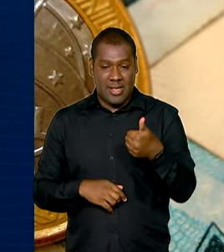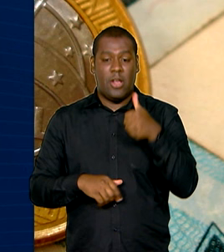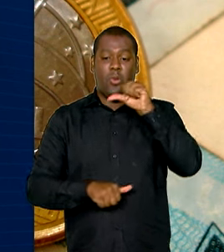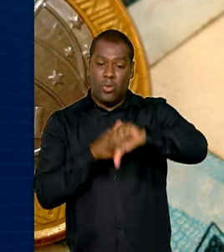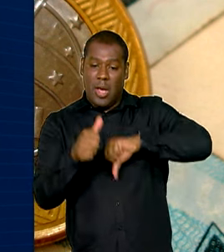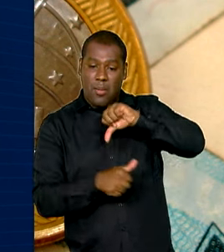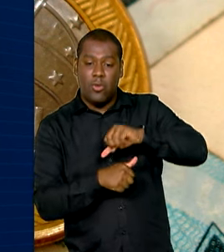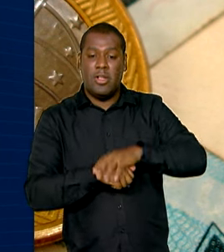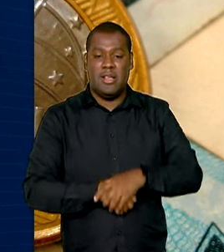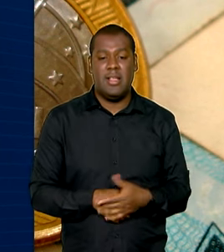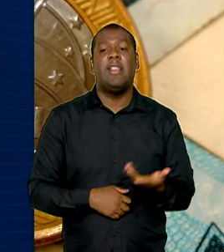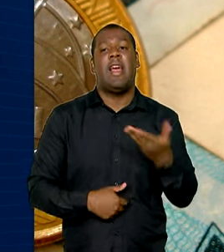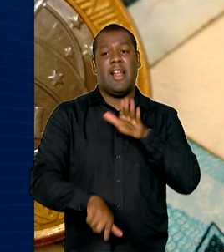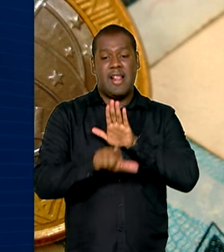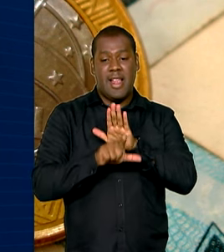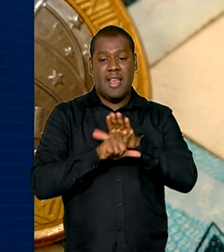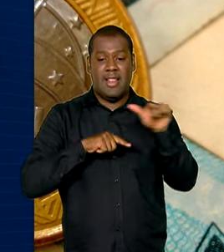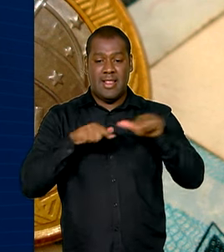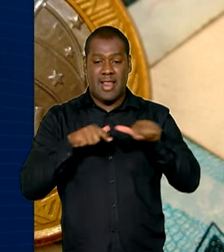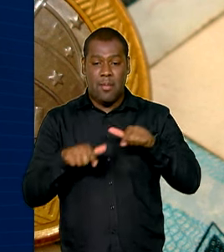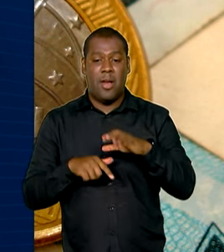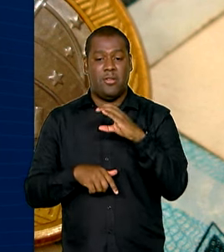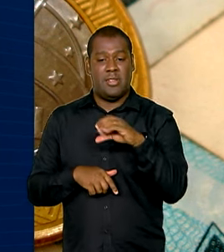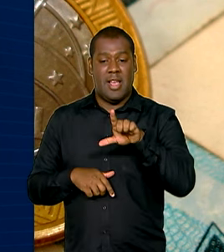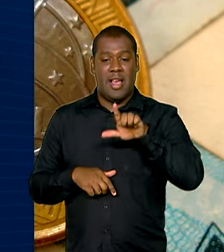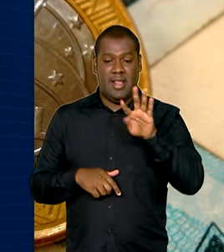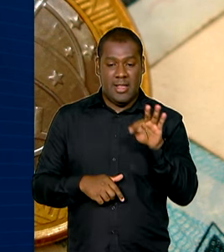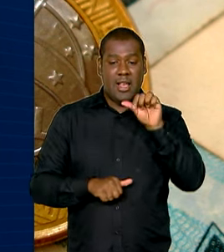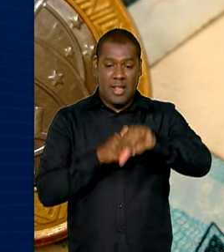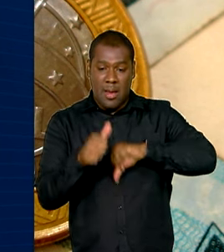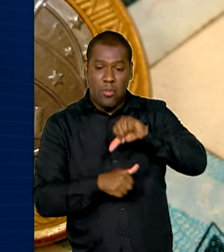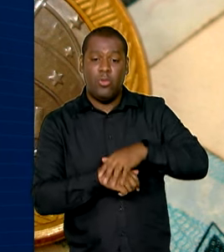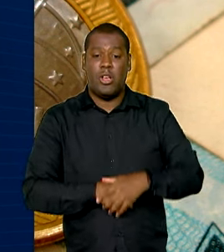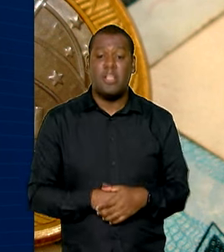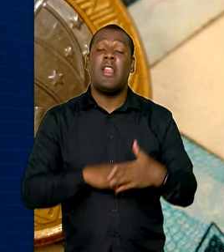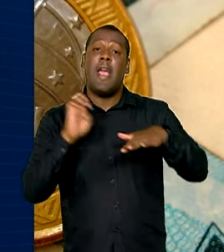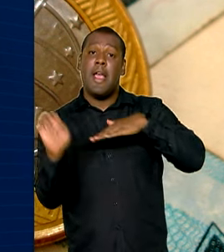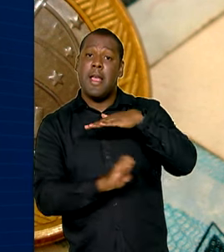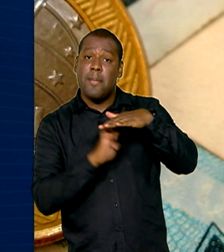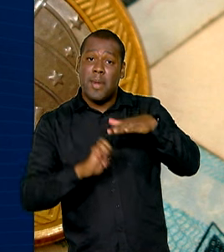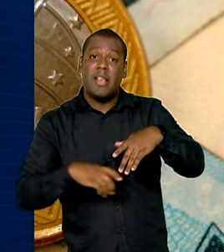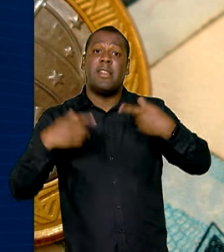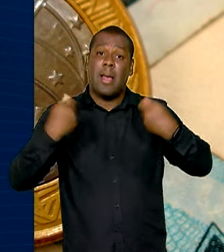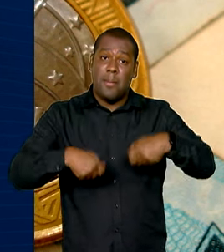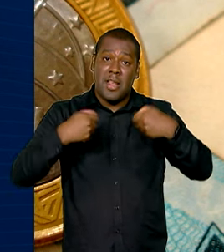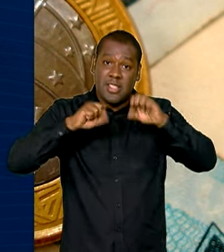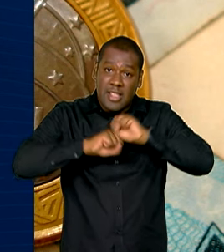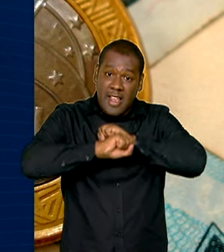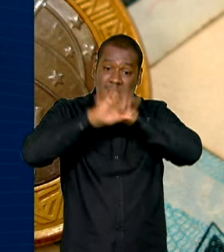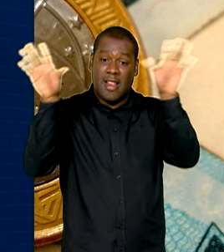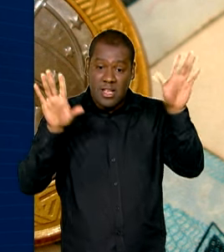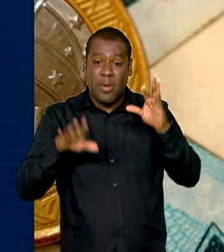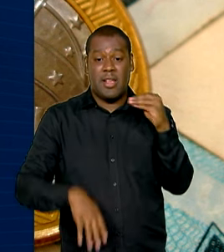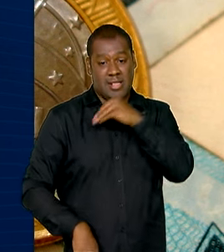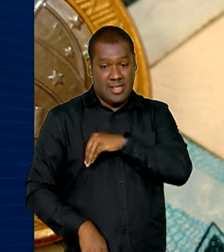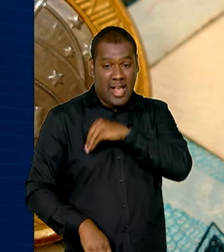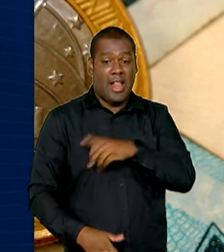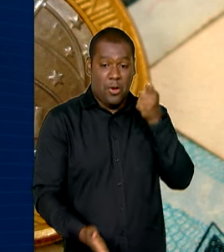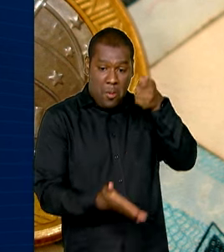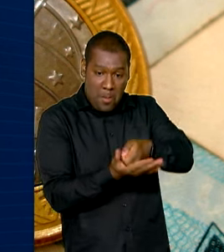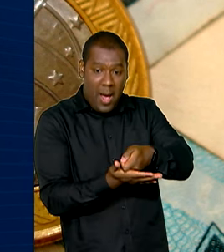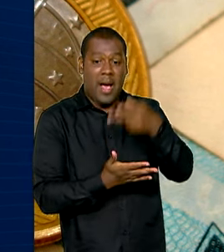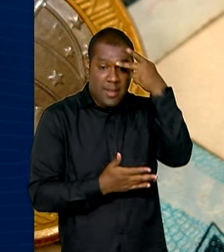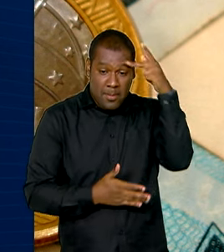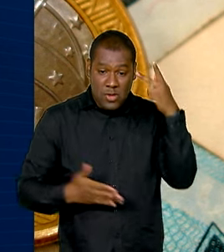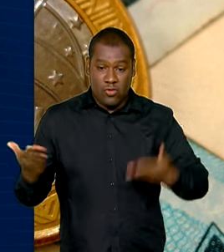Trabalho, a CLT, e obriga as empresas a dar mais transparência à remuneração dos seus funcionários. Homens e